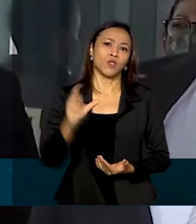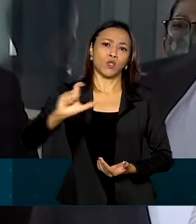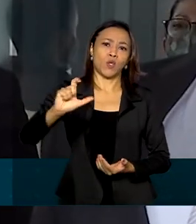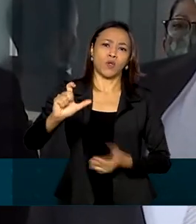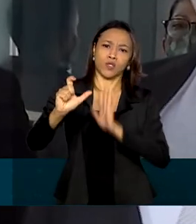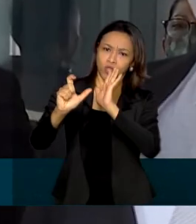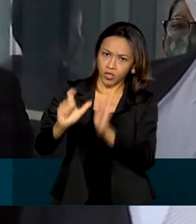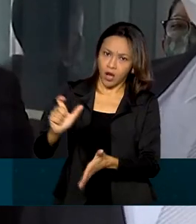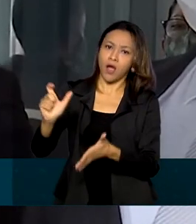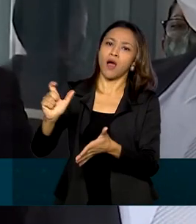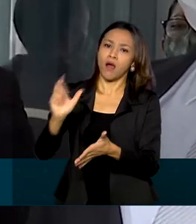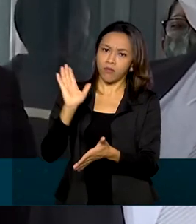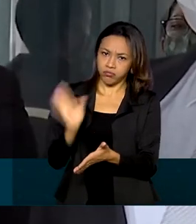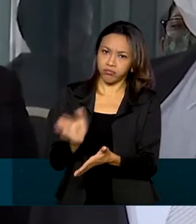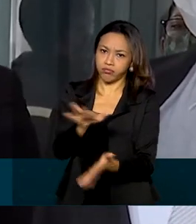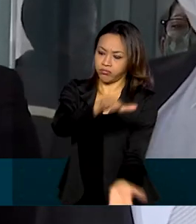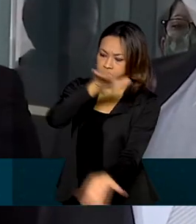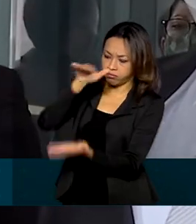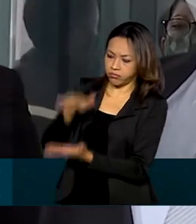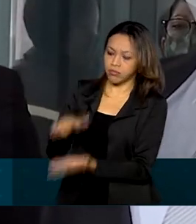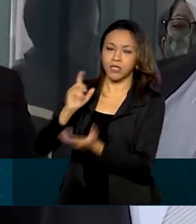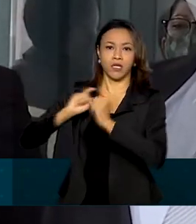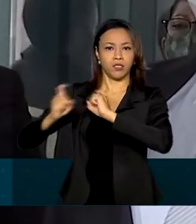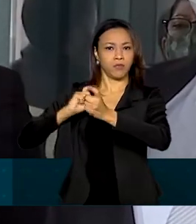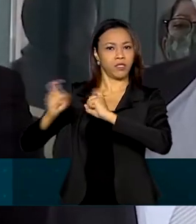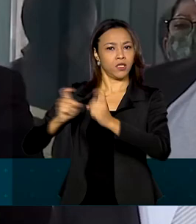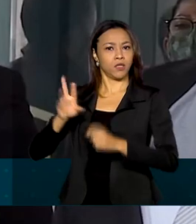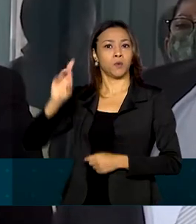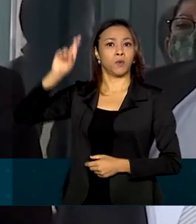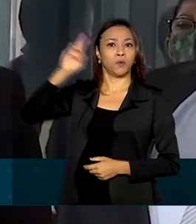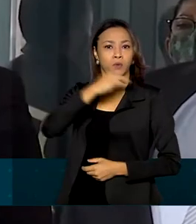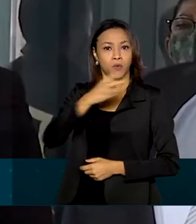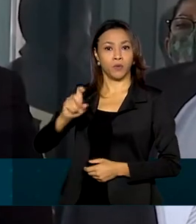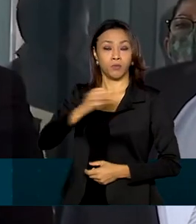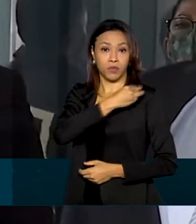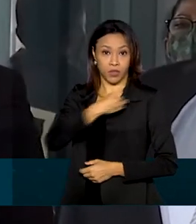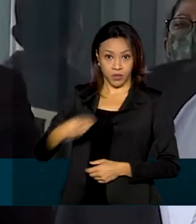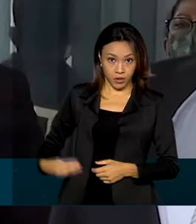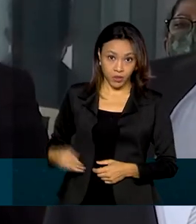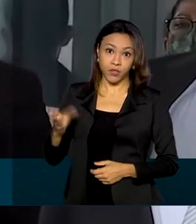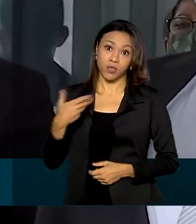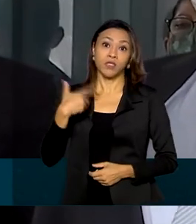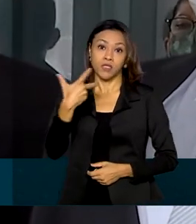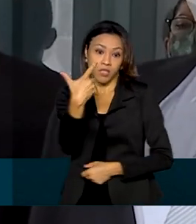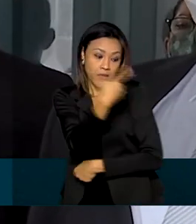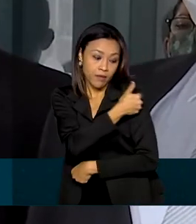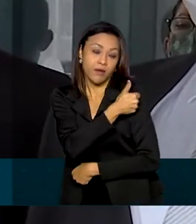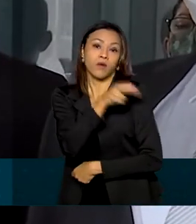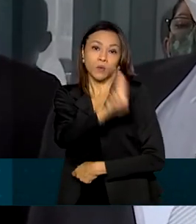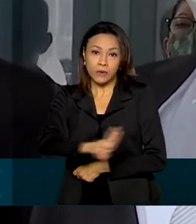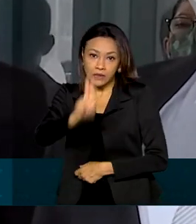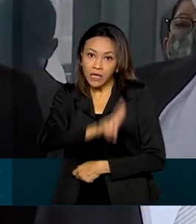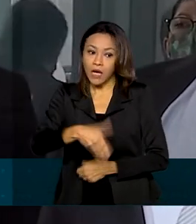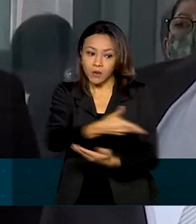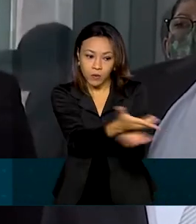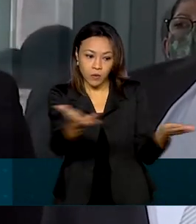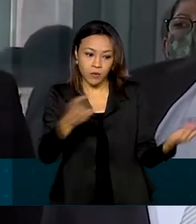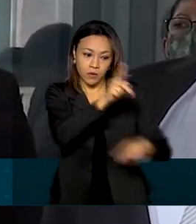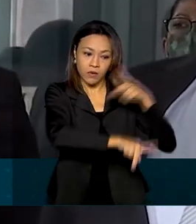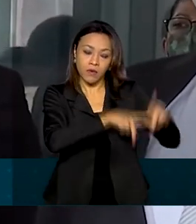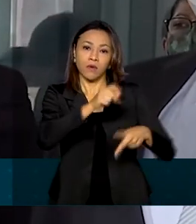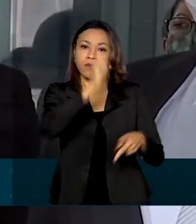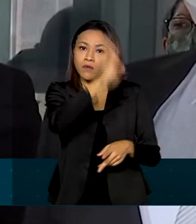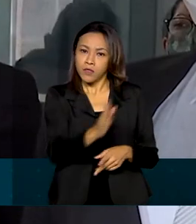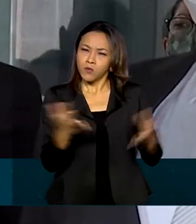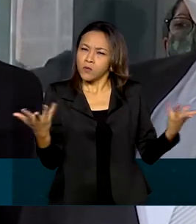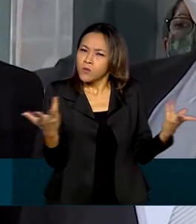tratadas aqui na gestão do ministro Pazuello, sejam aplicados nos brasileiros, de uma maneira eficiente, de